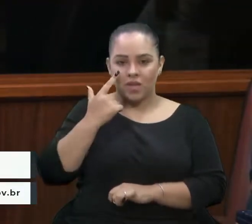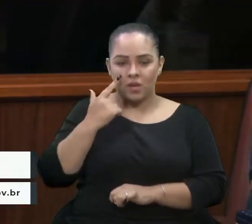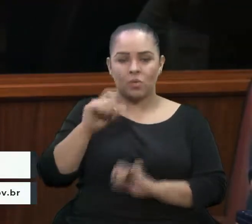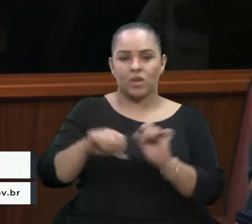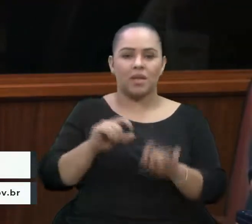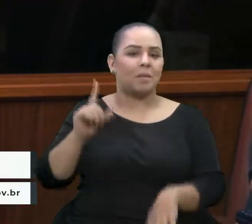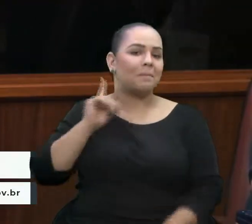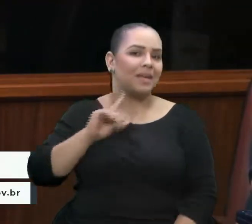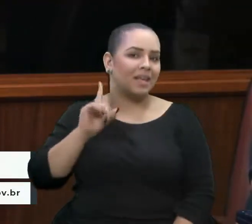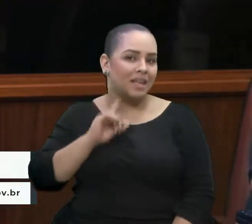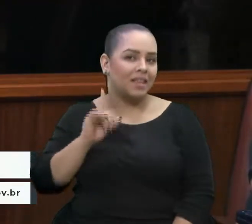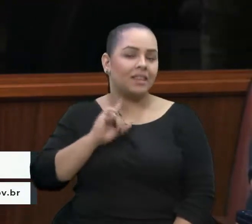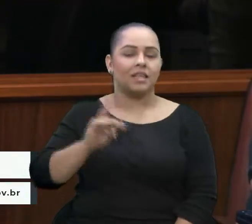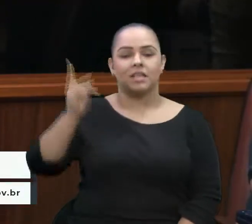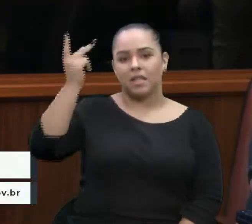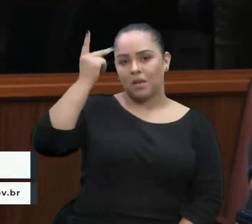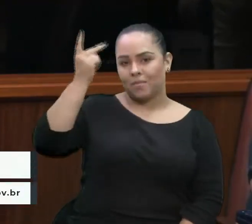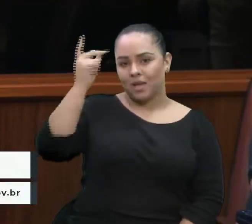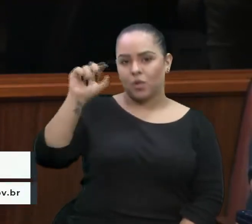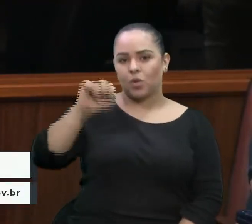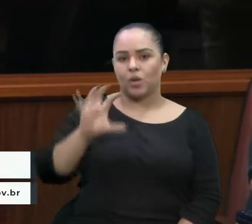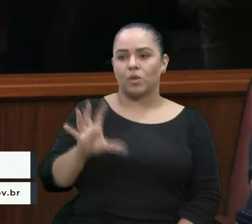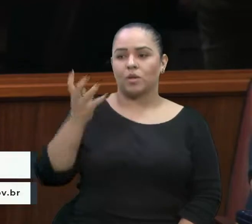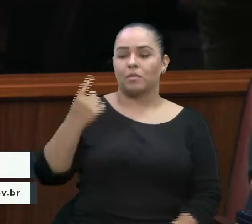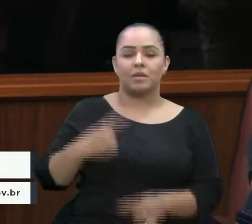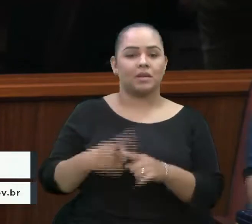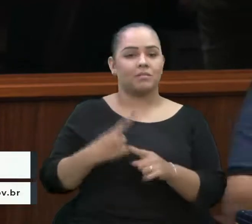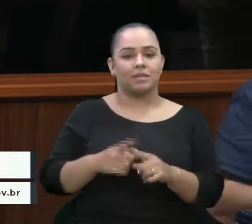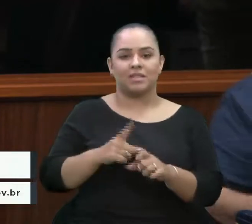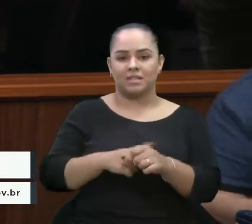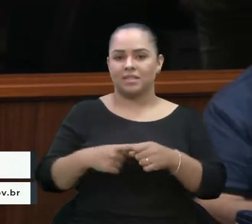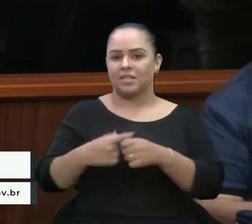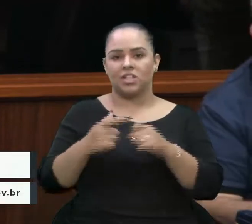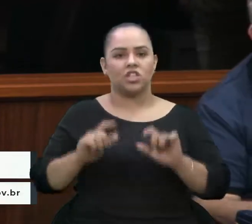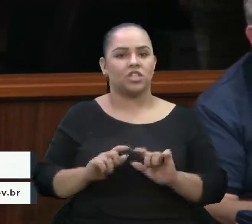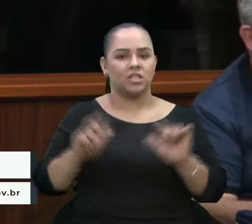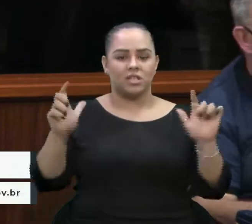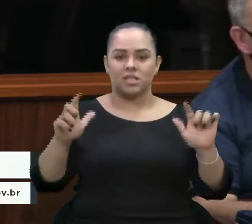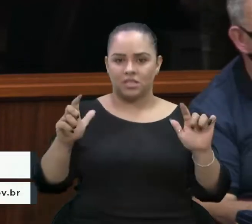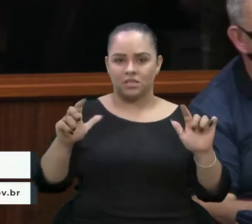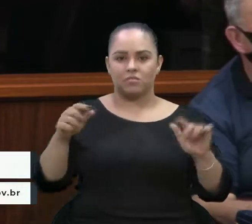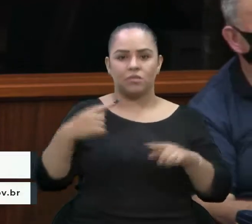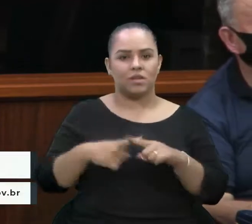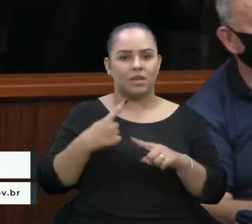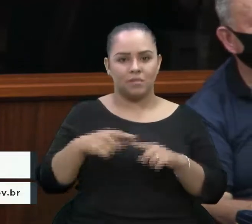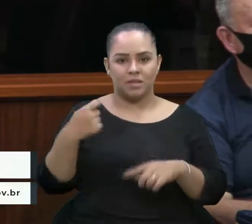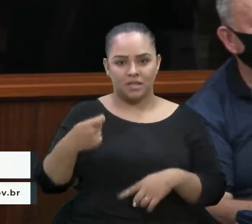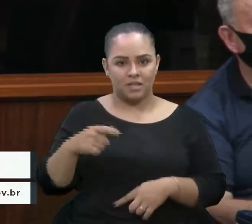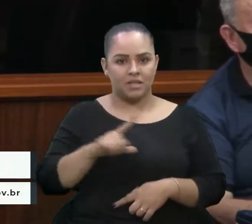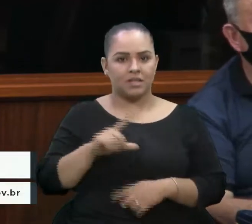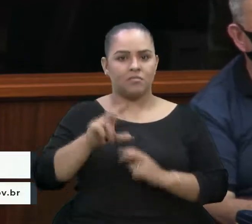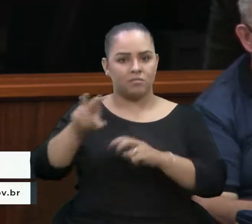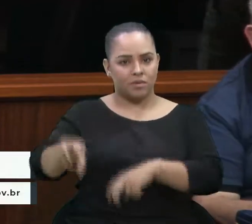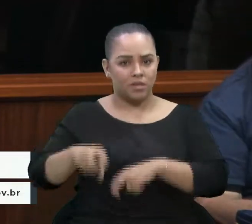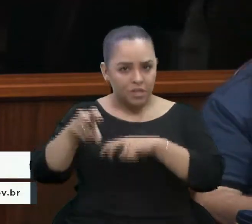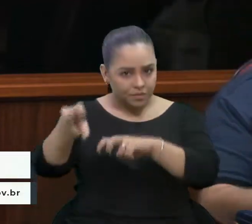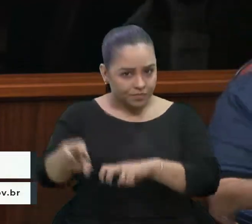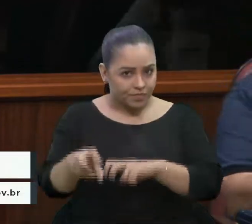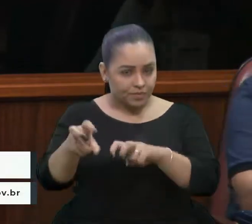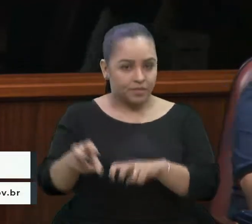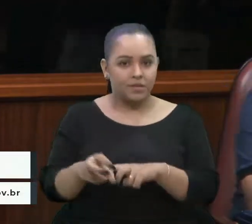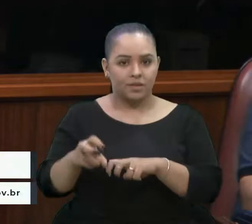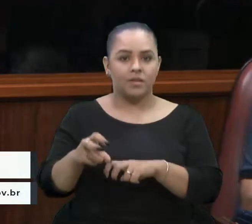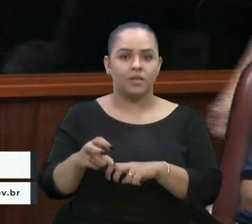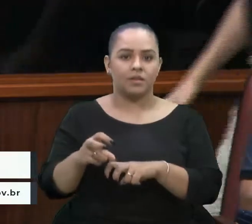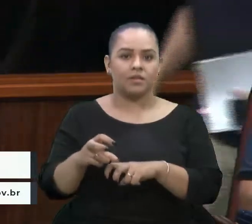que aconteceu em São Paulo, a nossa cidade é uma cidade muito grande, com muitas pessoas que dependem do interior, da colônia, do campo, e, em razão